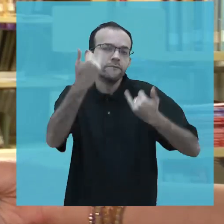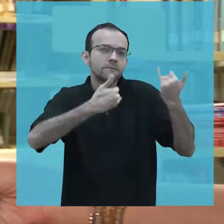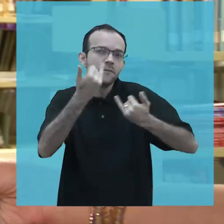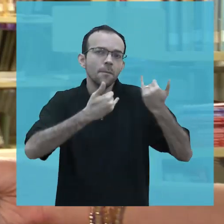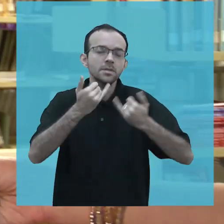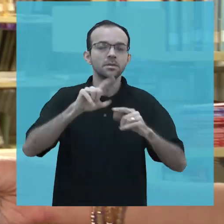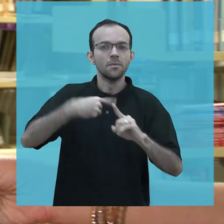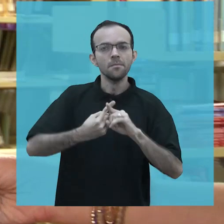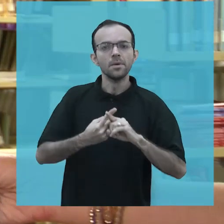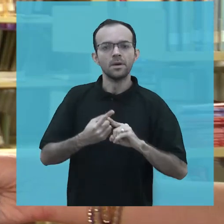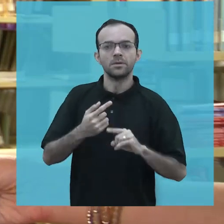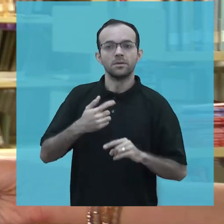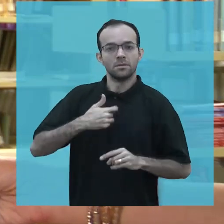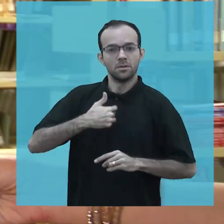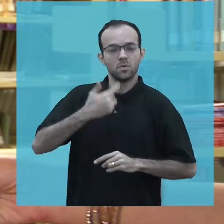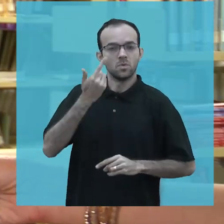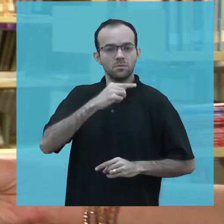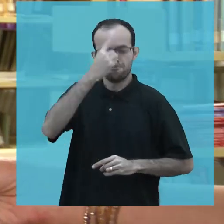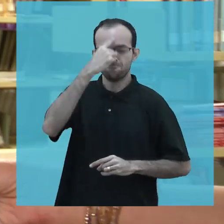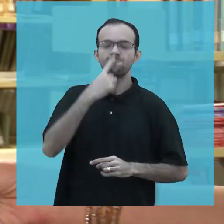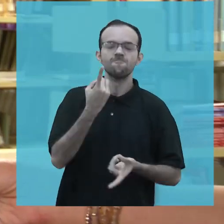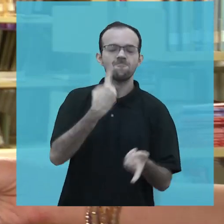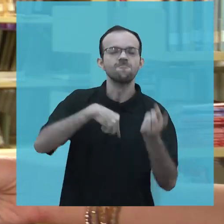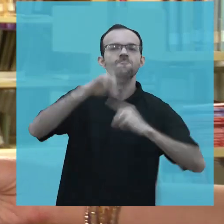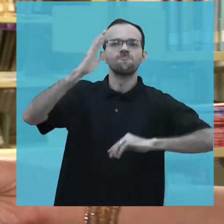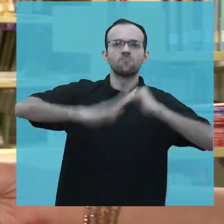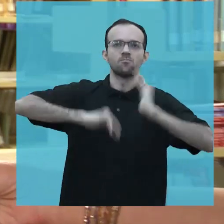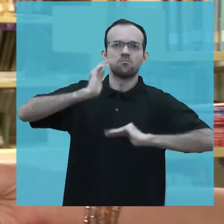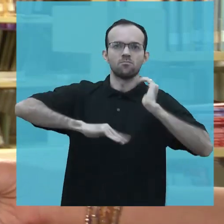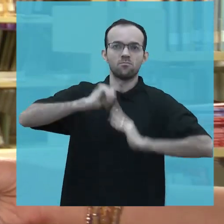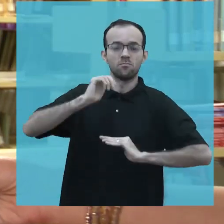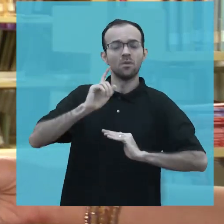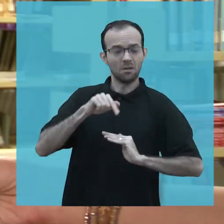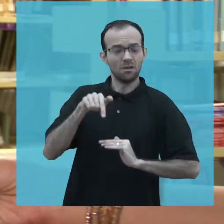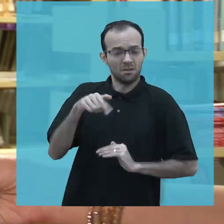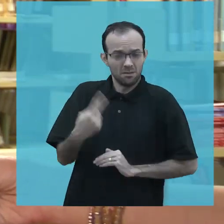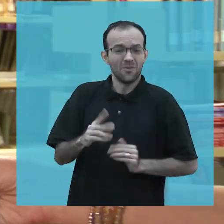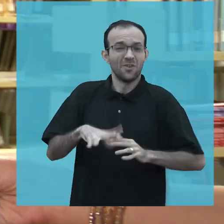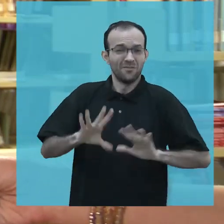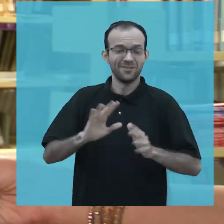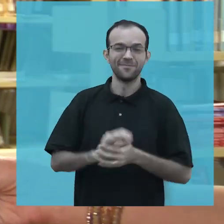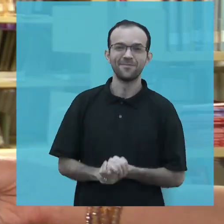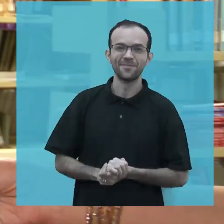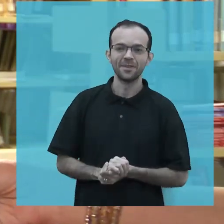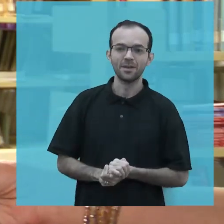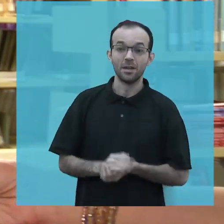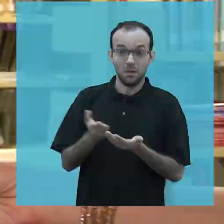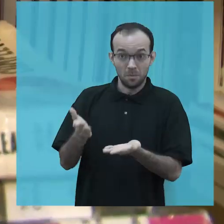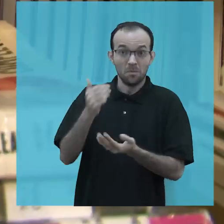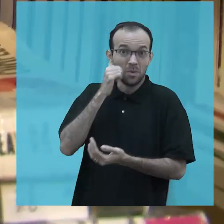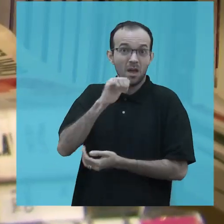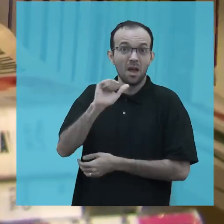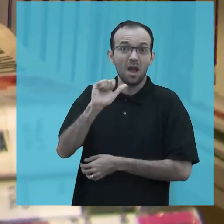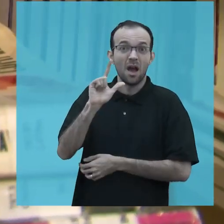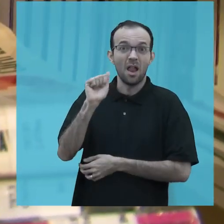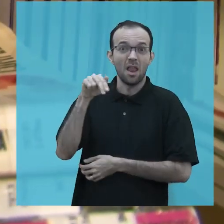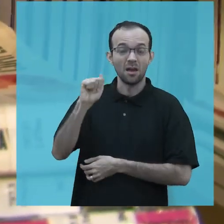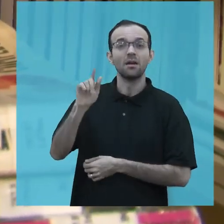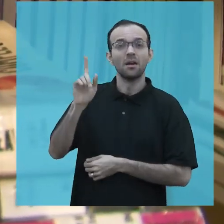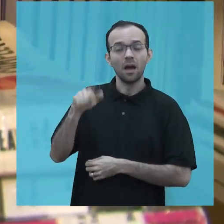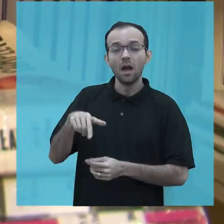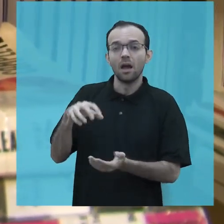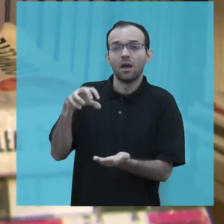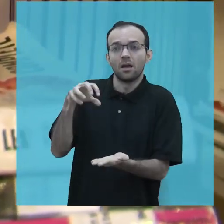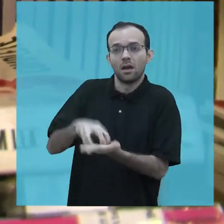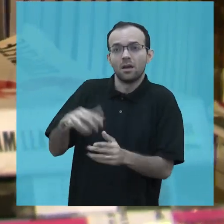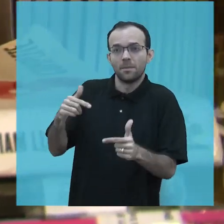acesso à informação e realmente conquistar um perfil profissional de qualidade como é o objetivo da instituição. Alana é servidora da